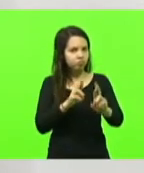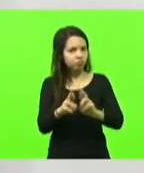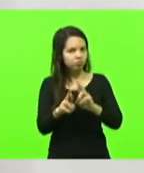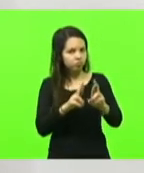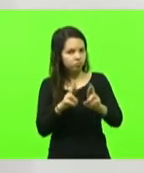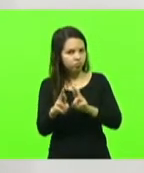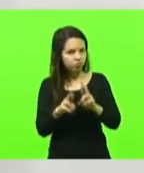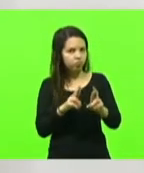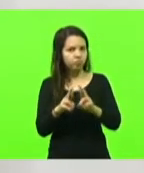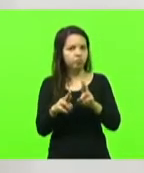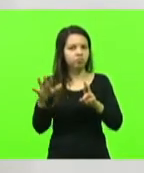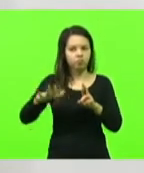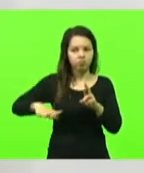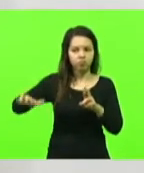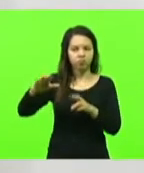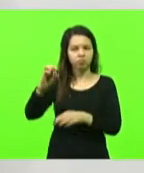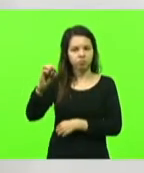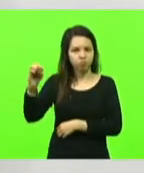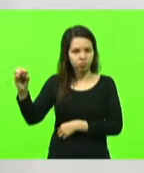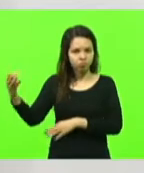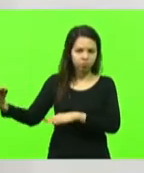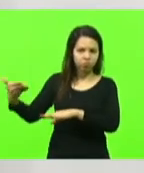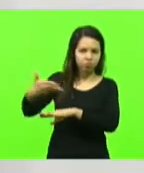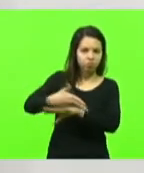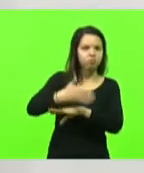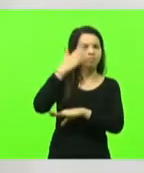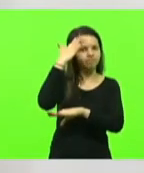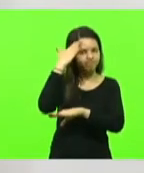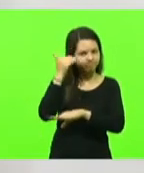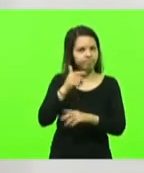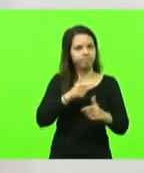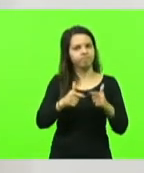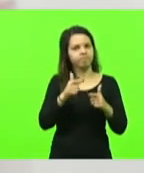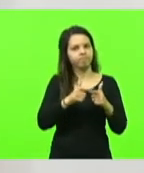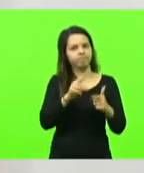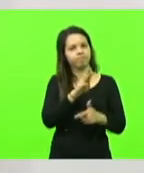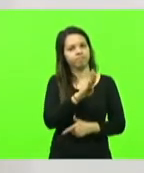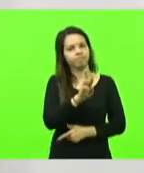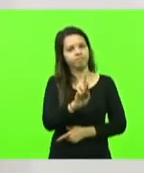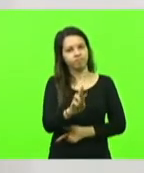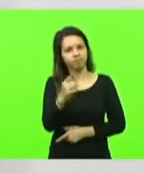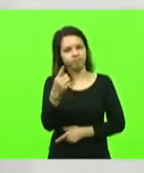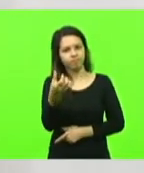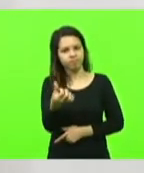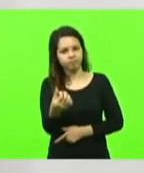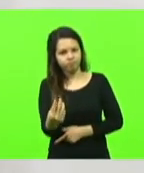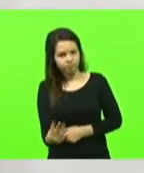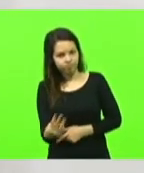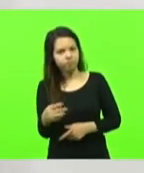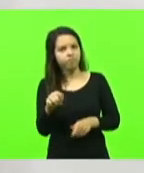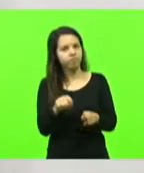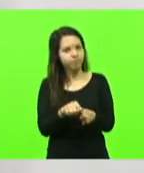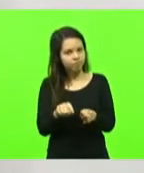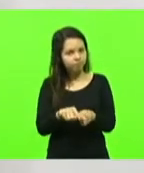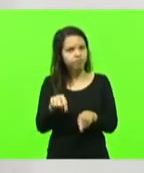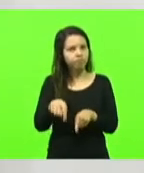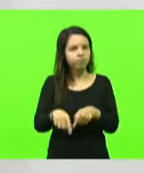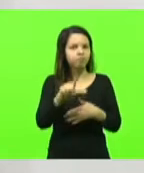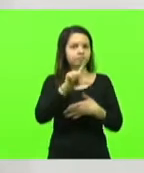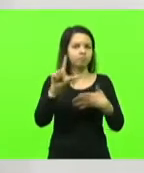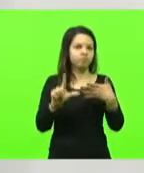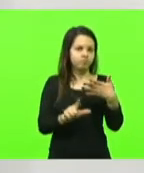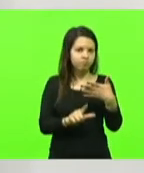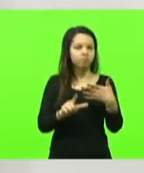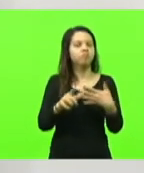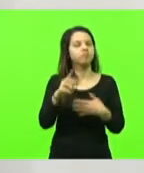Quem vem lá do oeste sabe o problema da 163, quem está aqui no litoral, onde o deputado